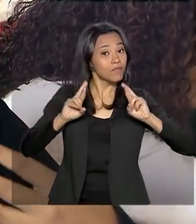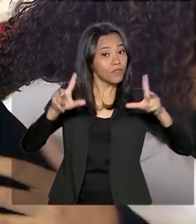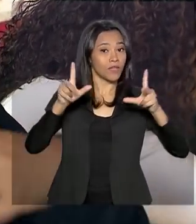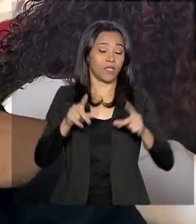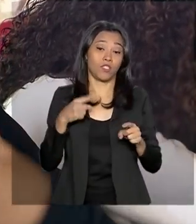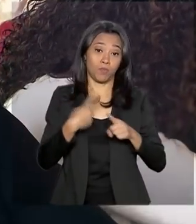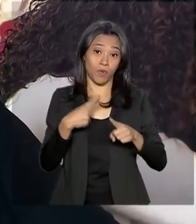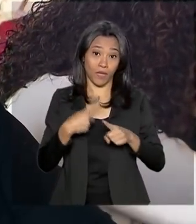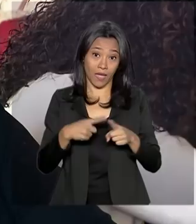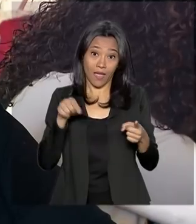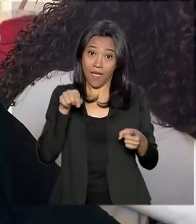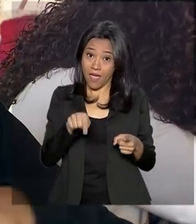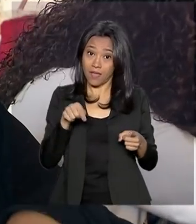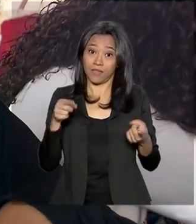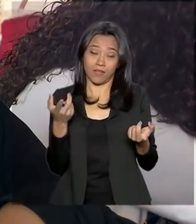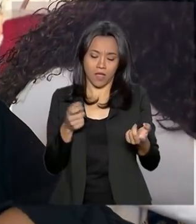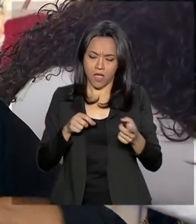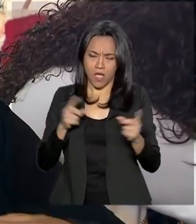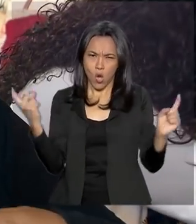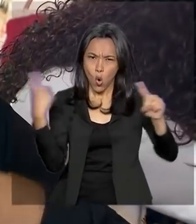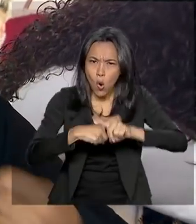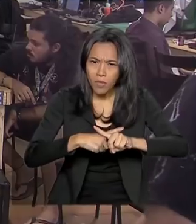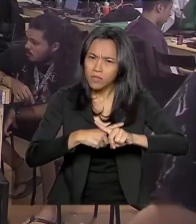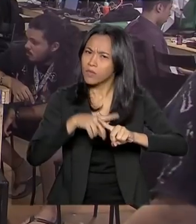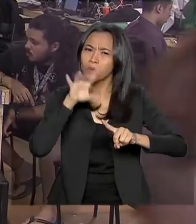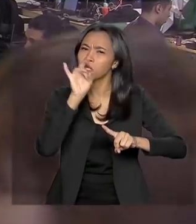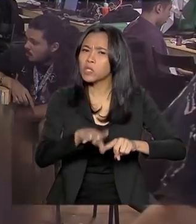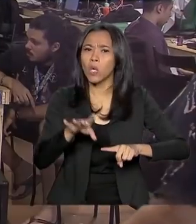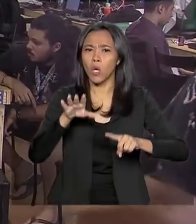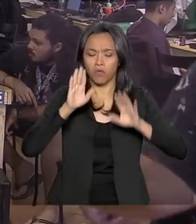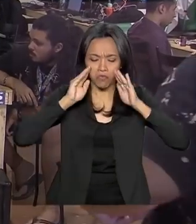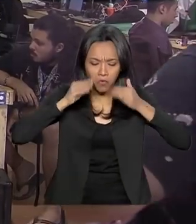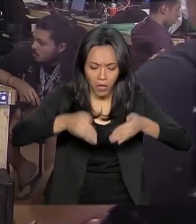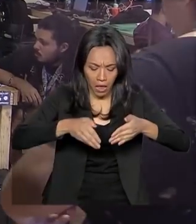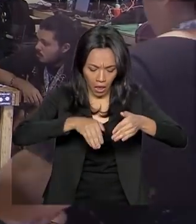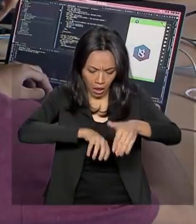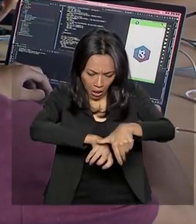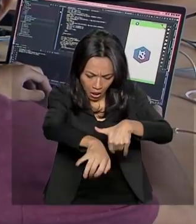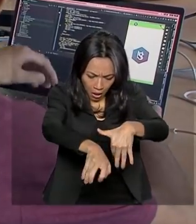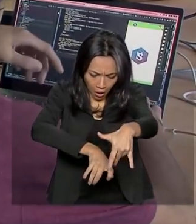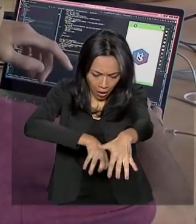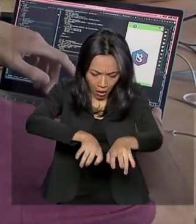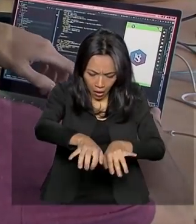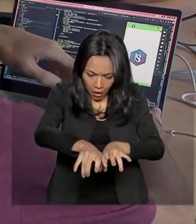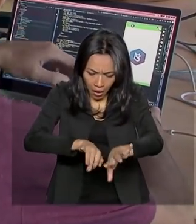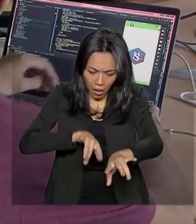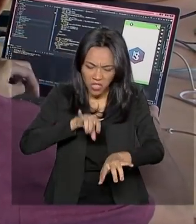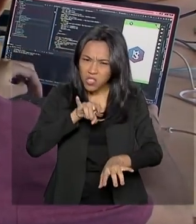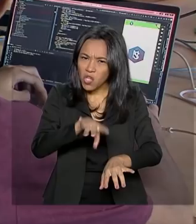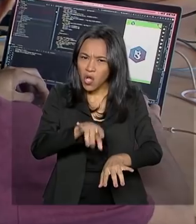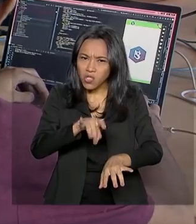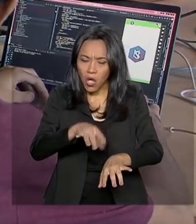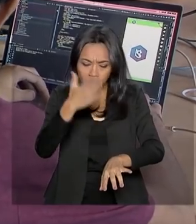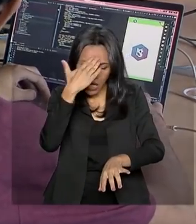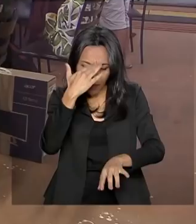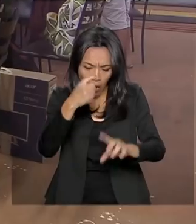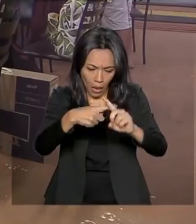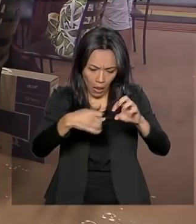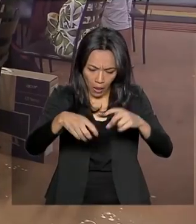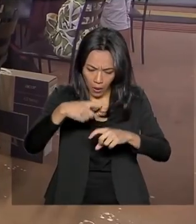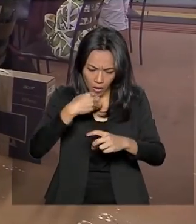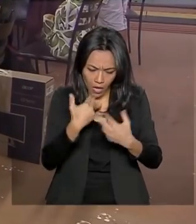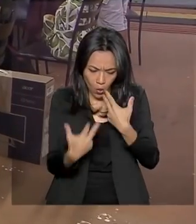as racatuns não abrangem somente a questão da computação nua, crua, aquela coisa de código e tudo mais.